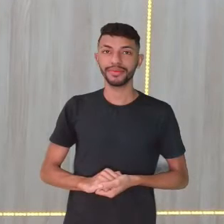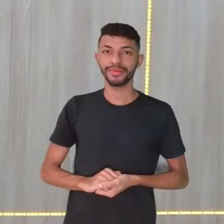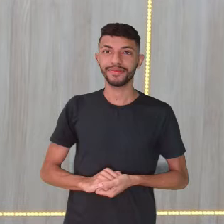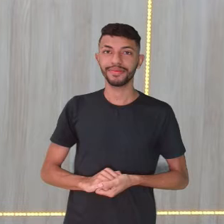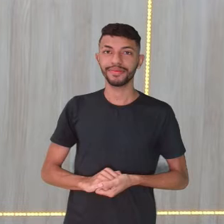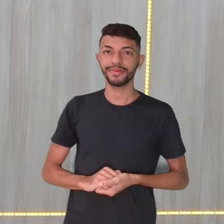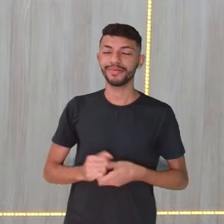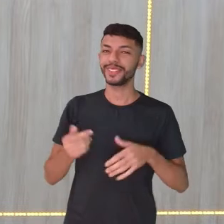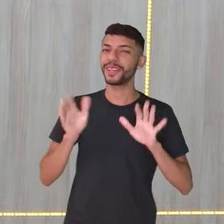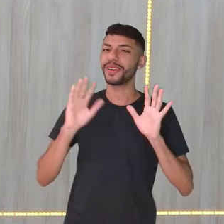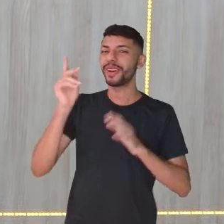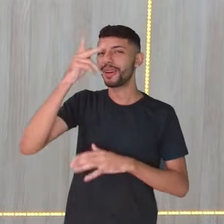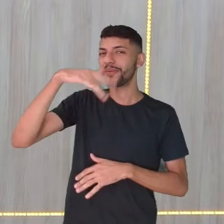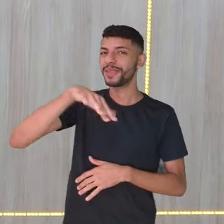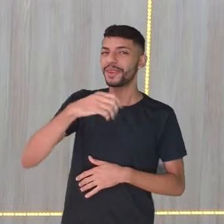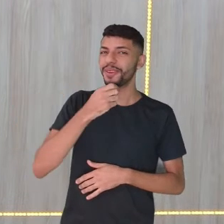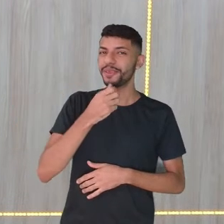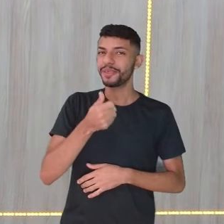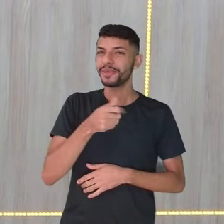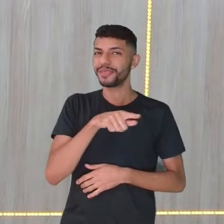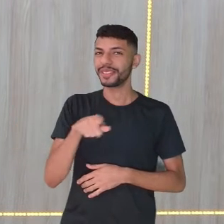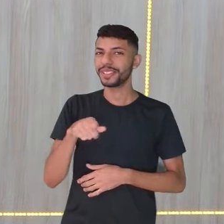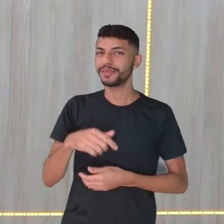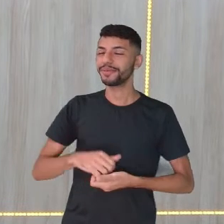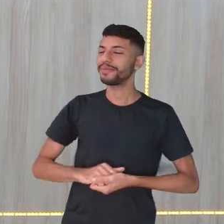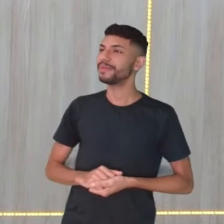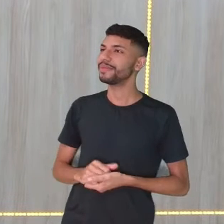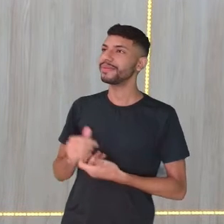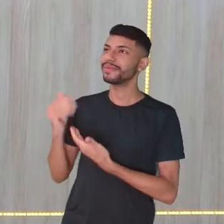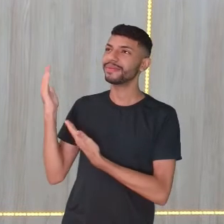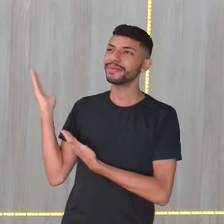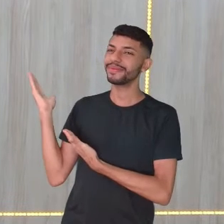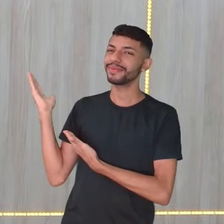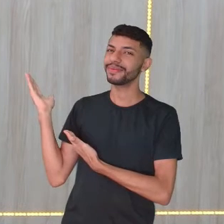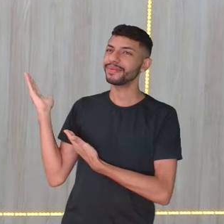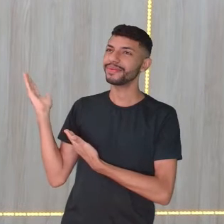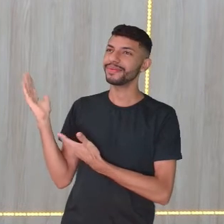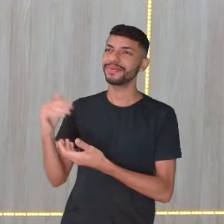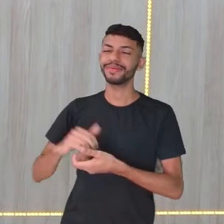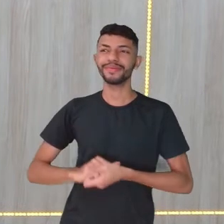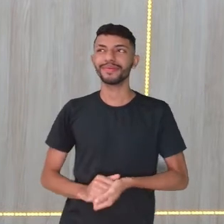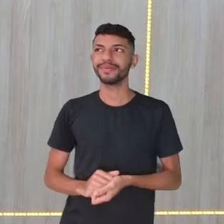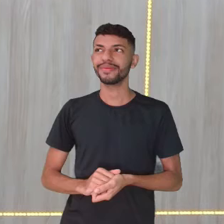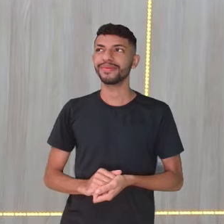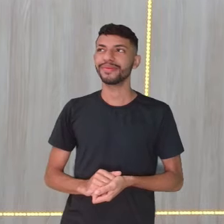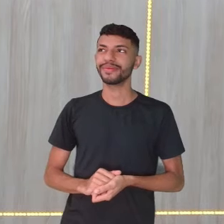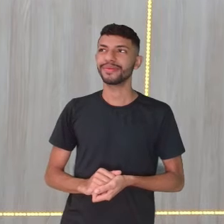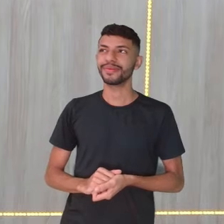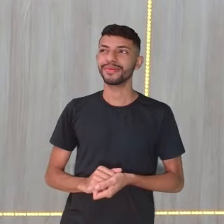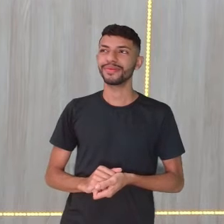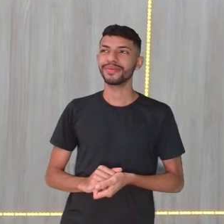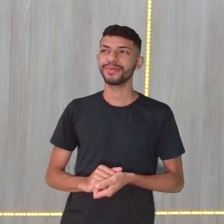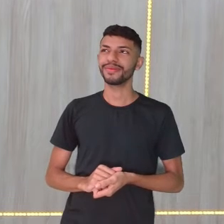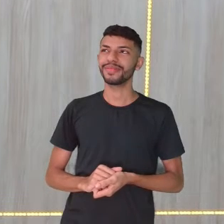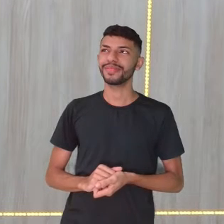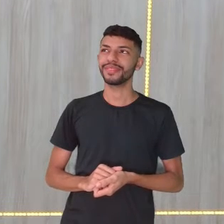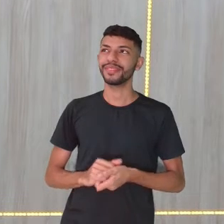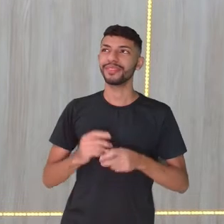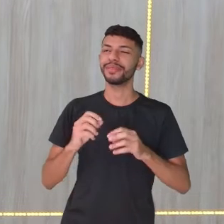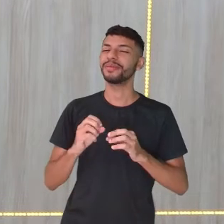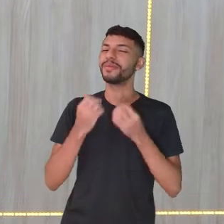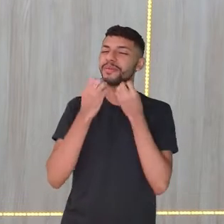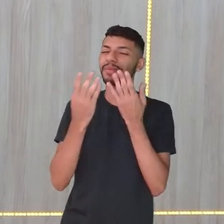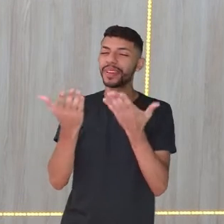Oi pessoal, tudo bom com vocês? Aqui é o professor de inglês André R. Seriano e todos vocês são muito bem